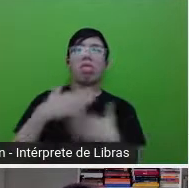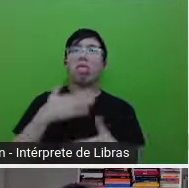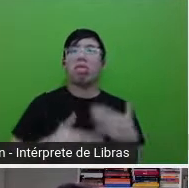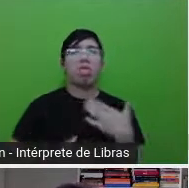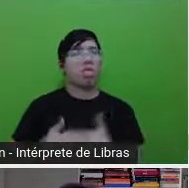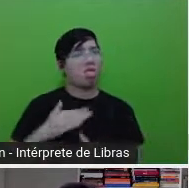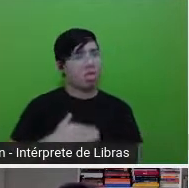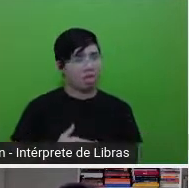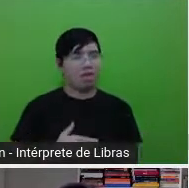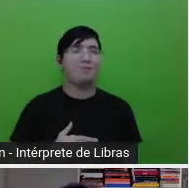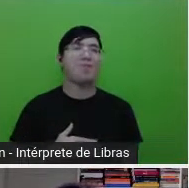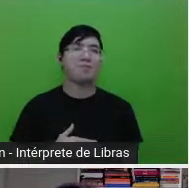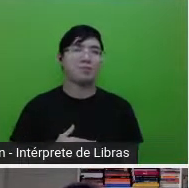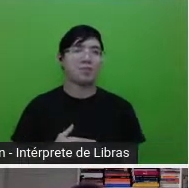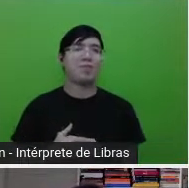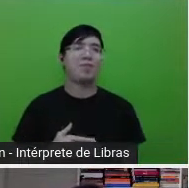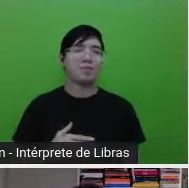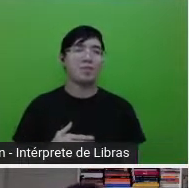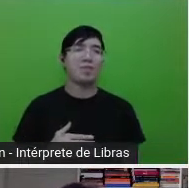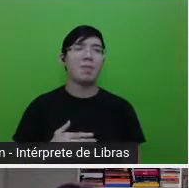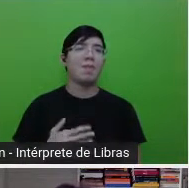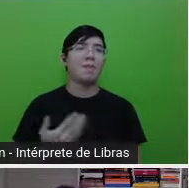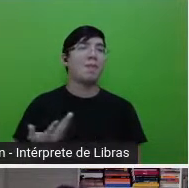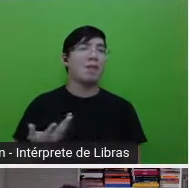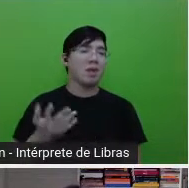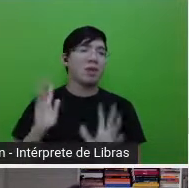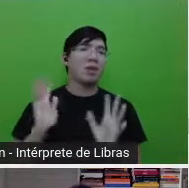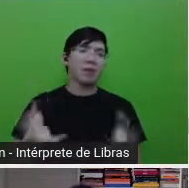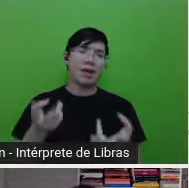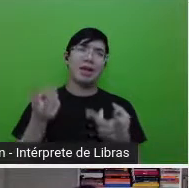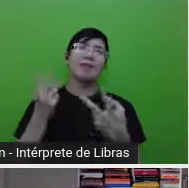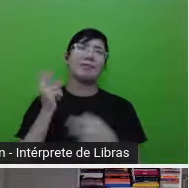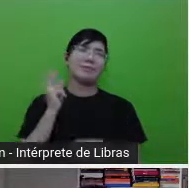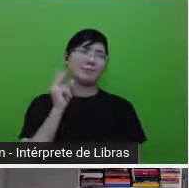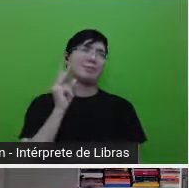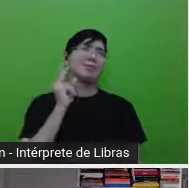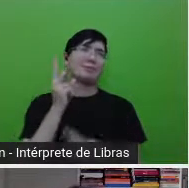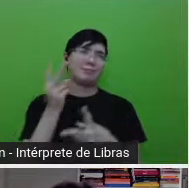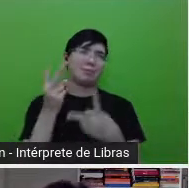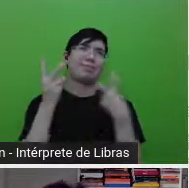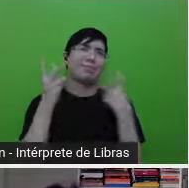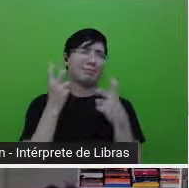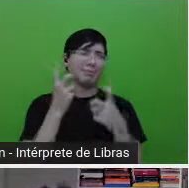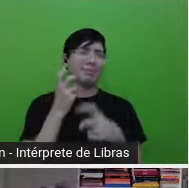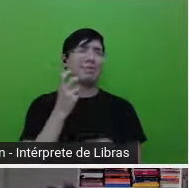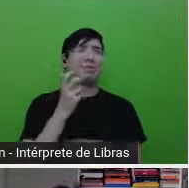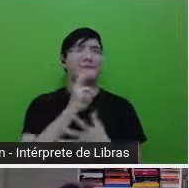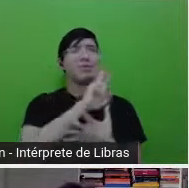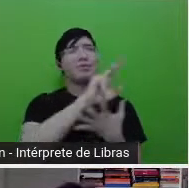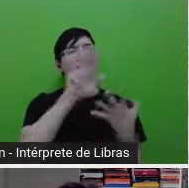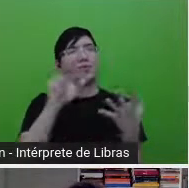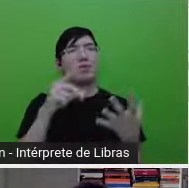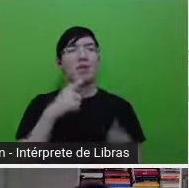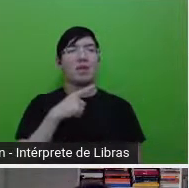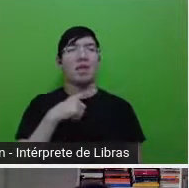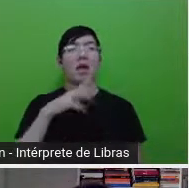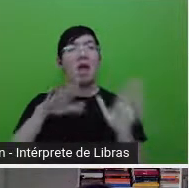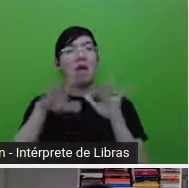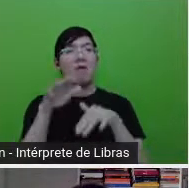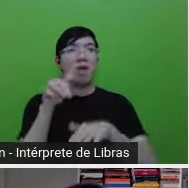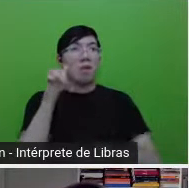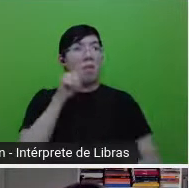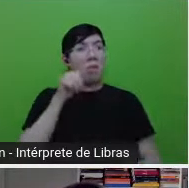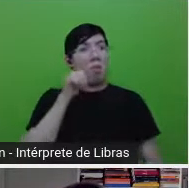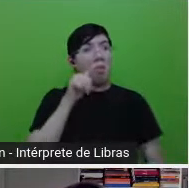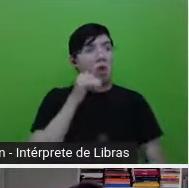eu já vi isso acontecer muito com pessoas próximas, às vezes a mulher está tendo um patamar mais avançado de estudos do que